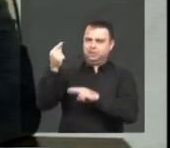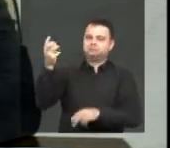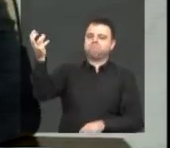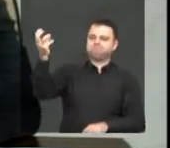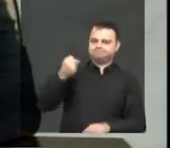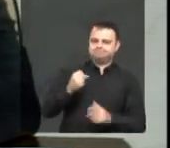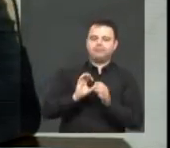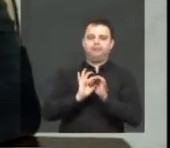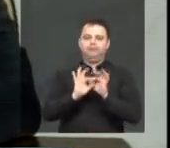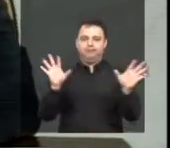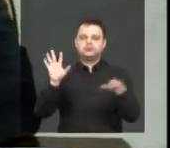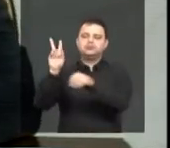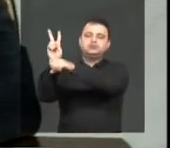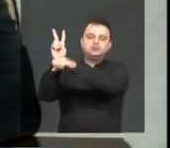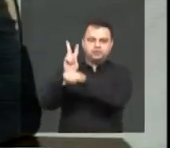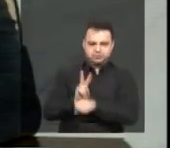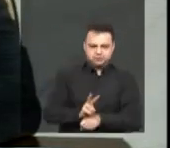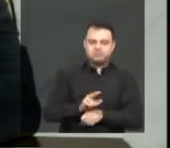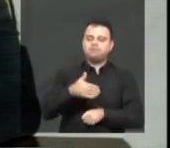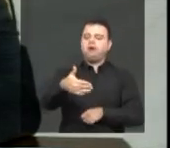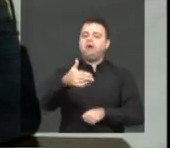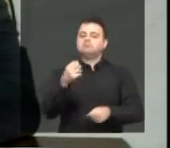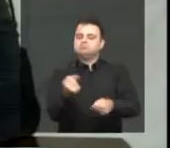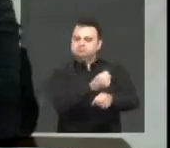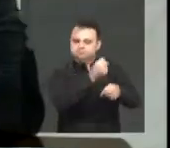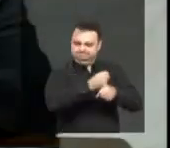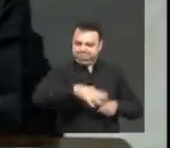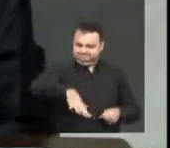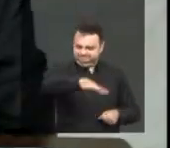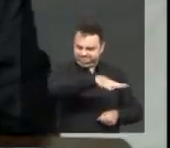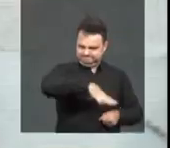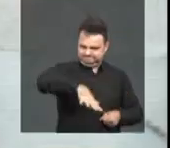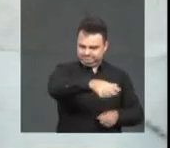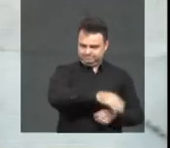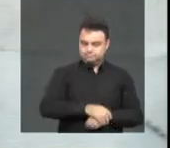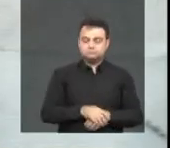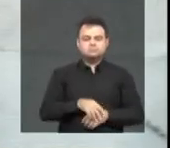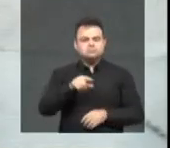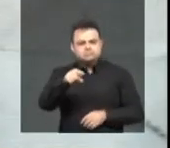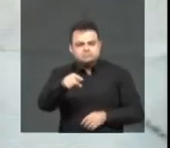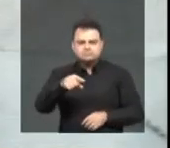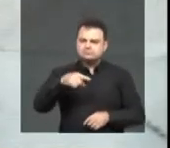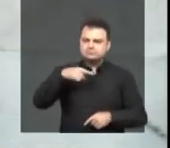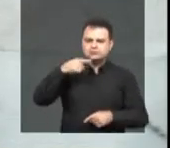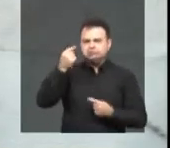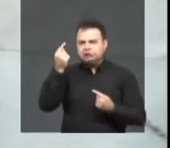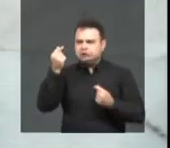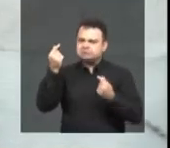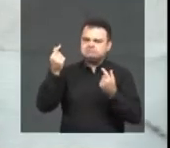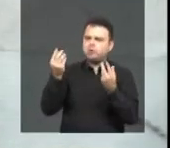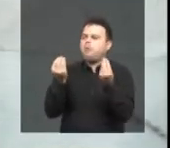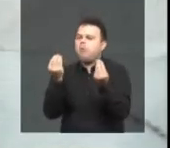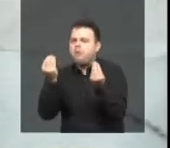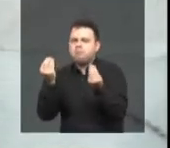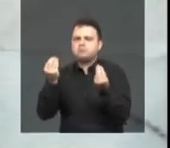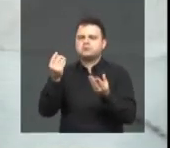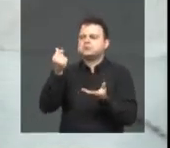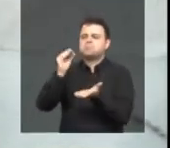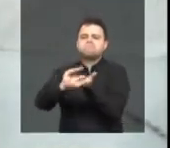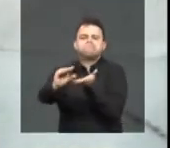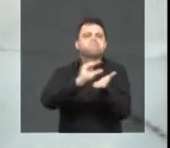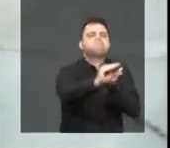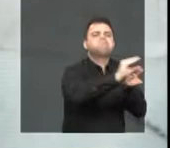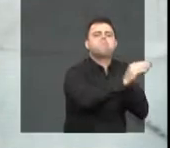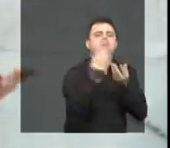ser executadas. E uma delas é essa pavimentação ali também no Jardim Nunes. E se você tem alguma dúvida com relação ao emprego de todas